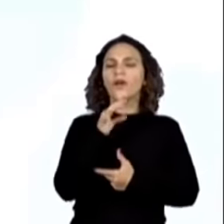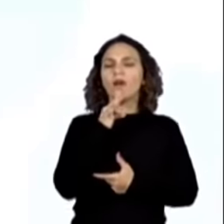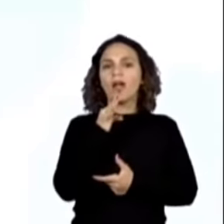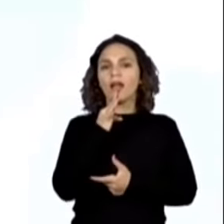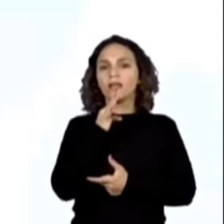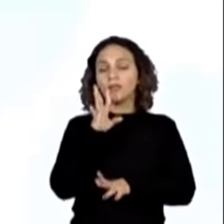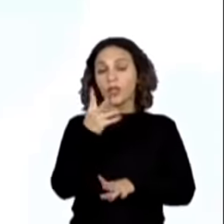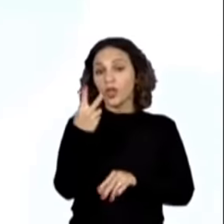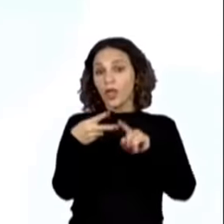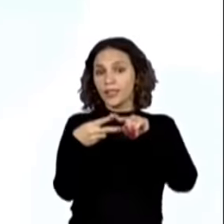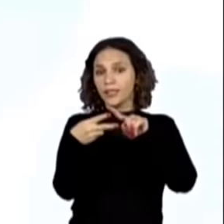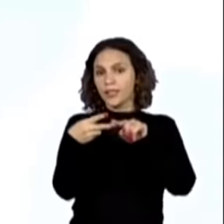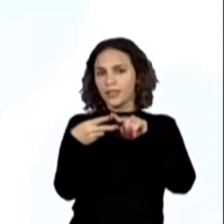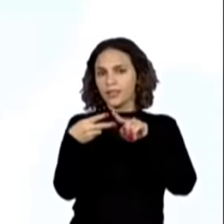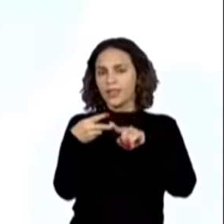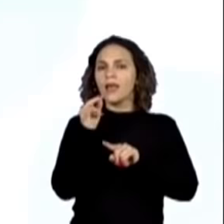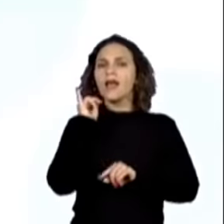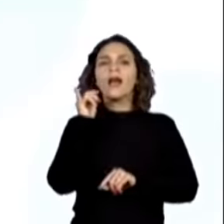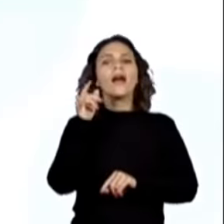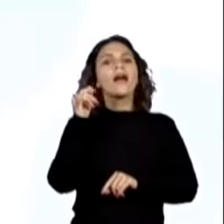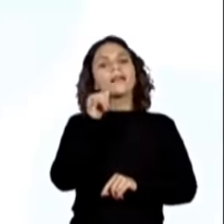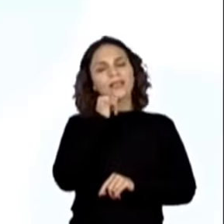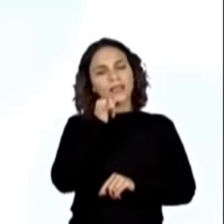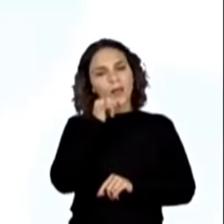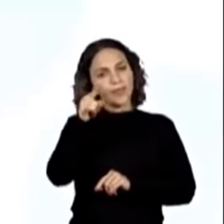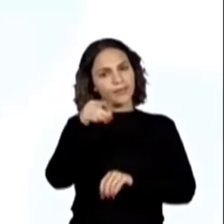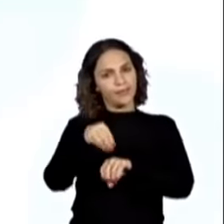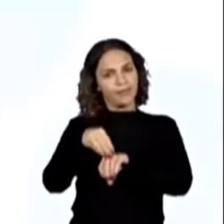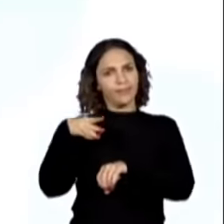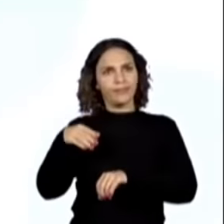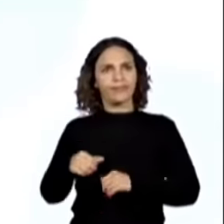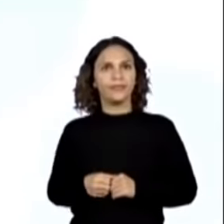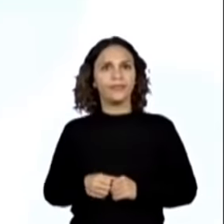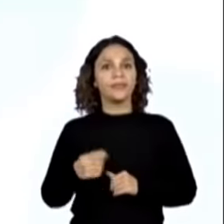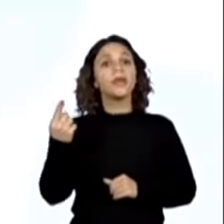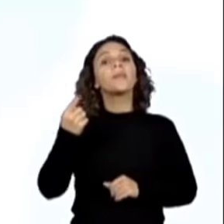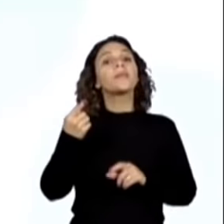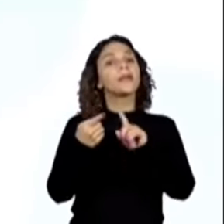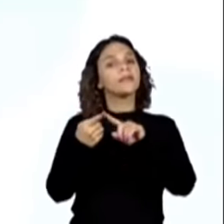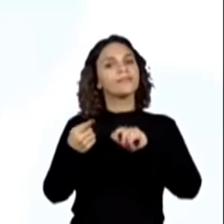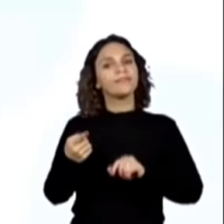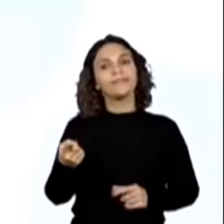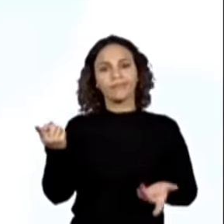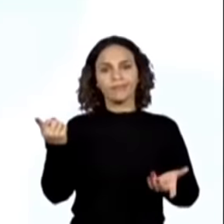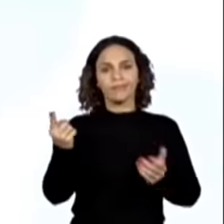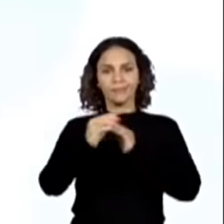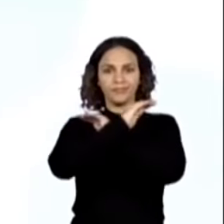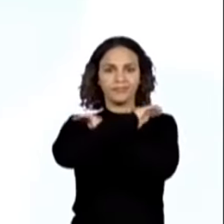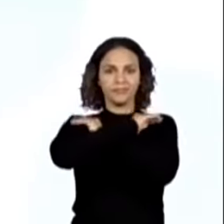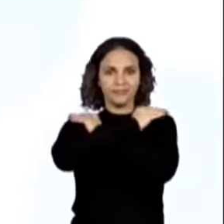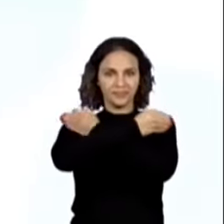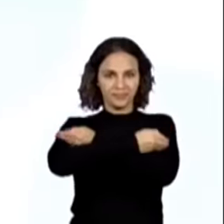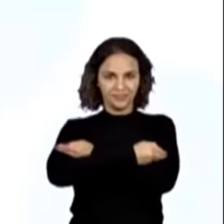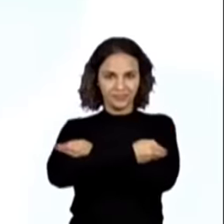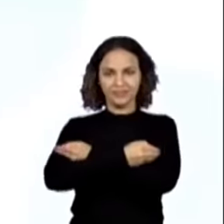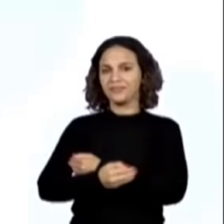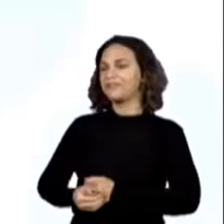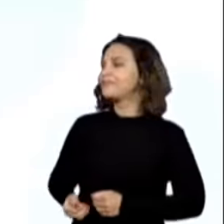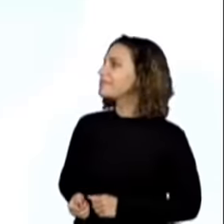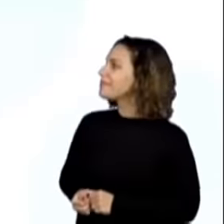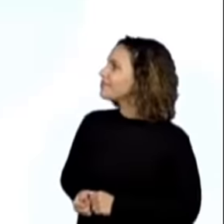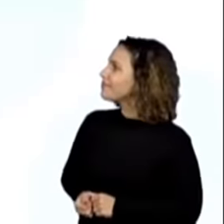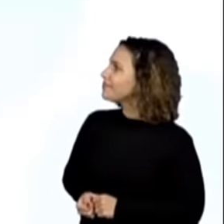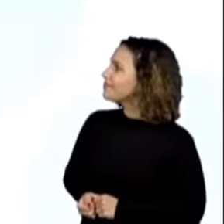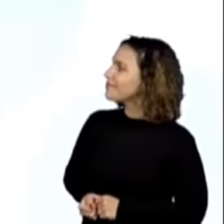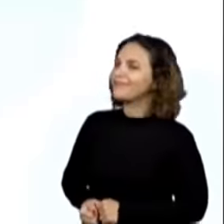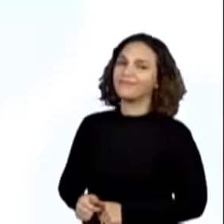Eu vou dar dois exemplos, depois eu quero ver de vocês. Primeiro exemplo, Branca de Neve e os Sete Anões.